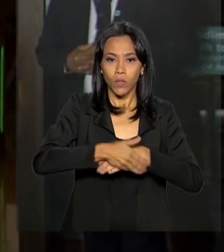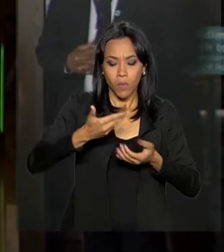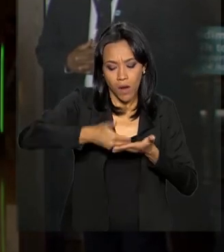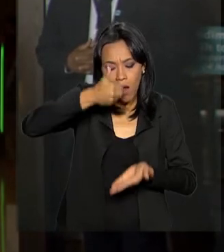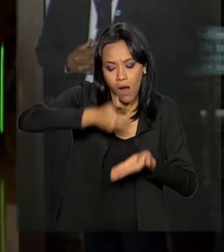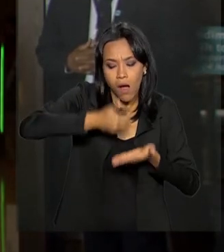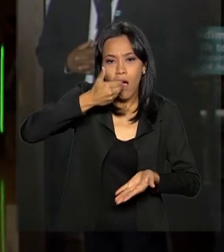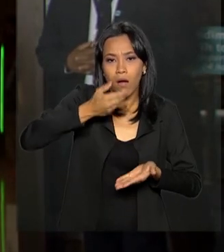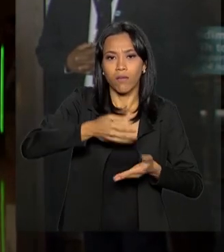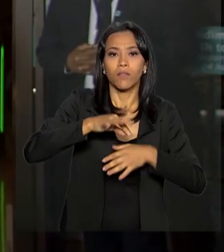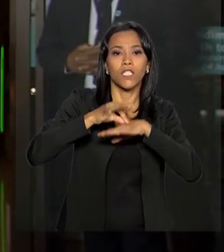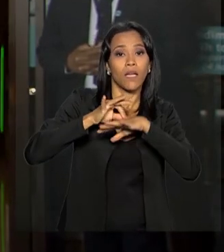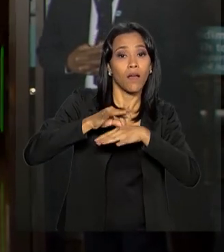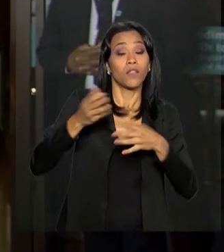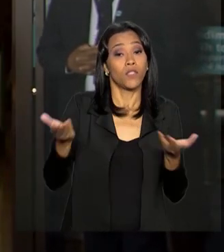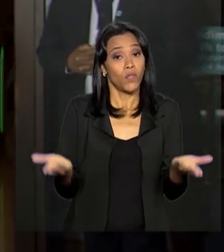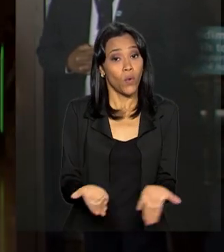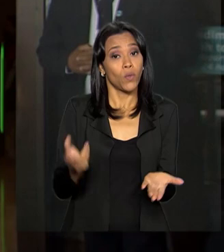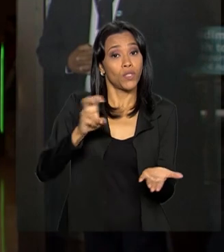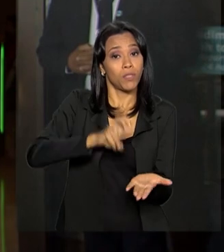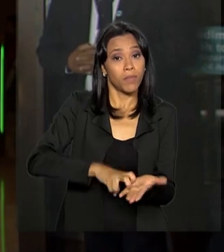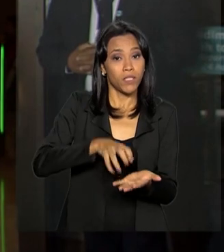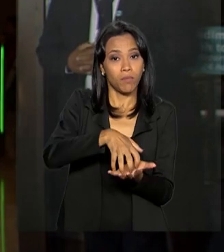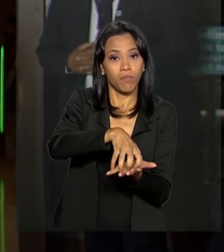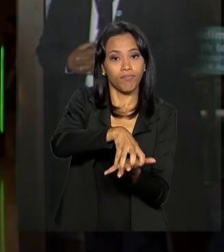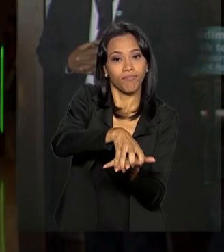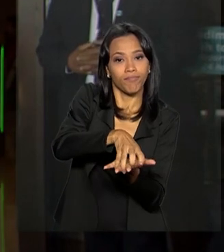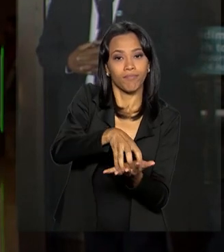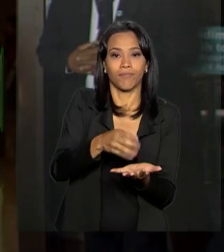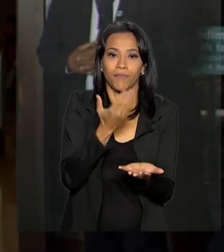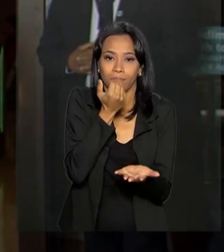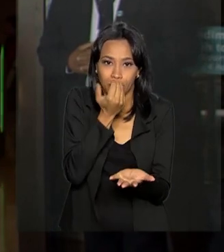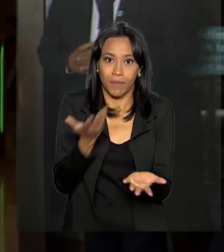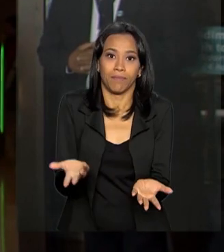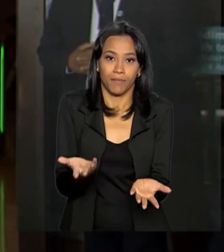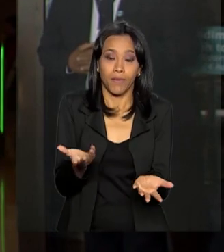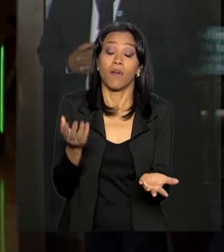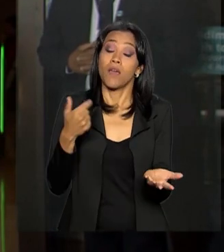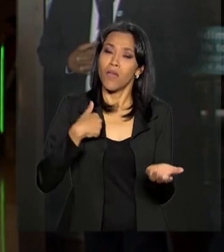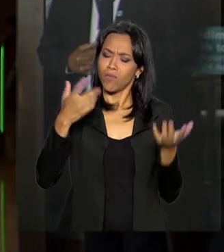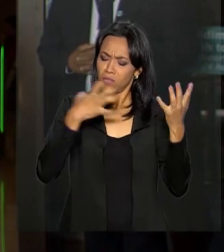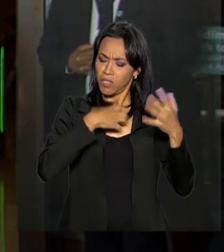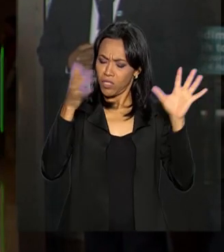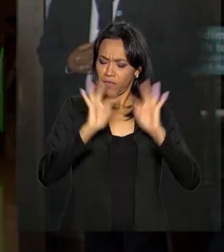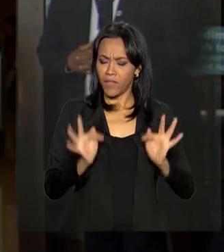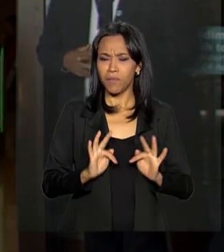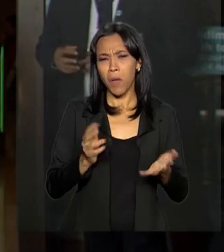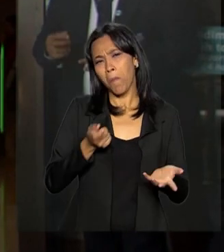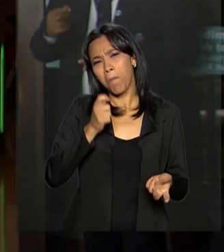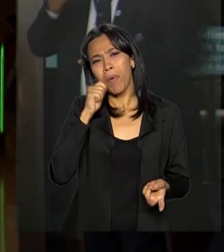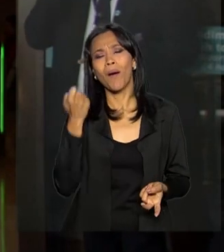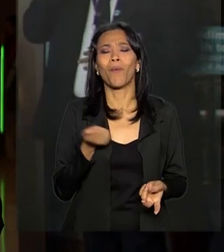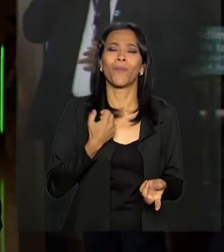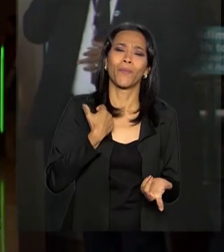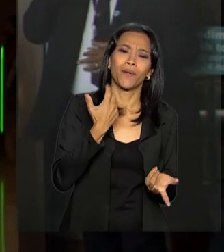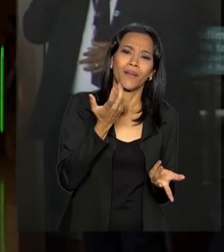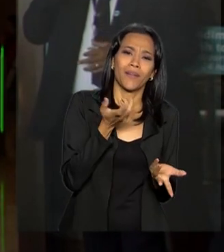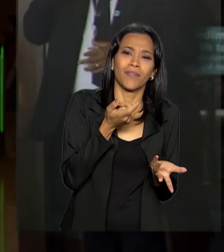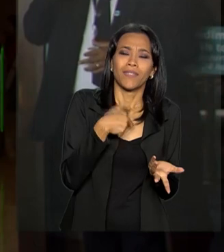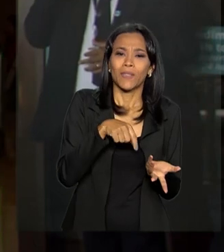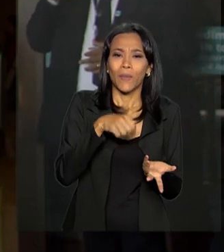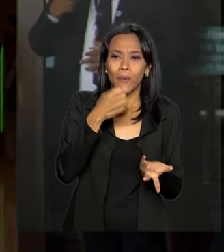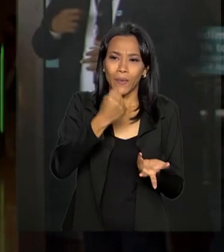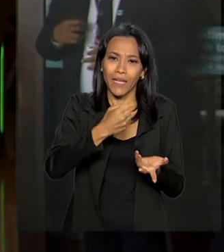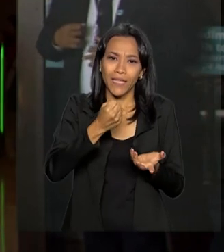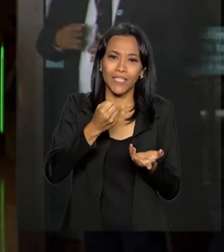carne, e hoje pela manhã, gelatina. Estou feliz, apesar de não ser aquele pão com leite condensado que o